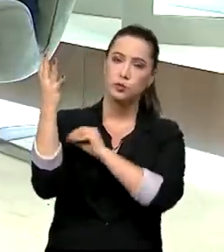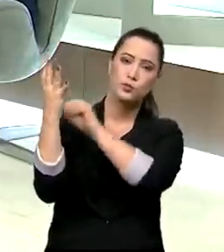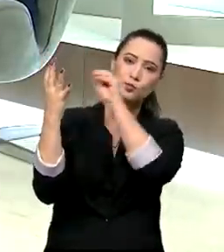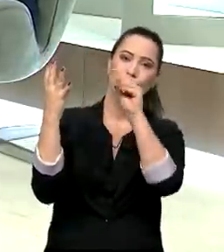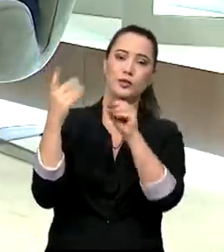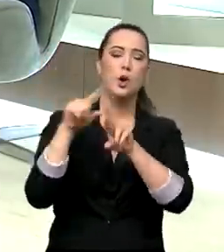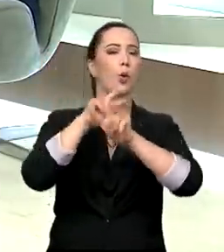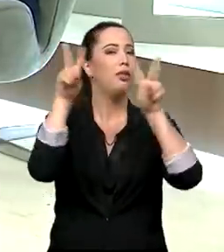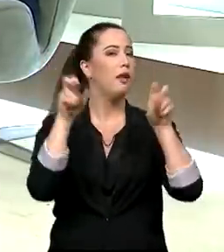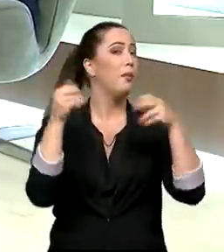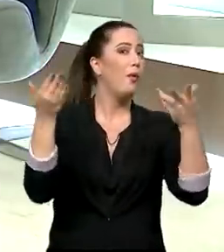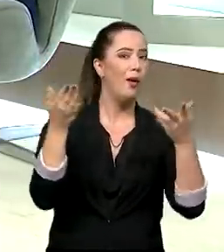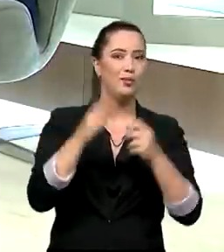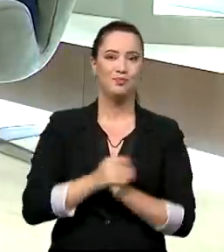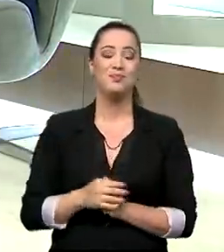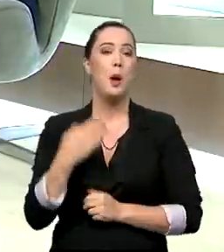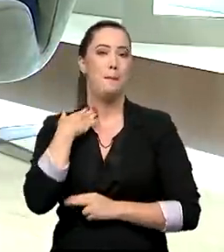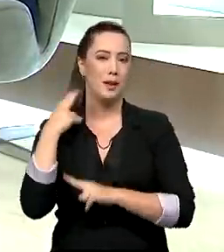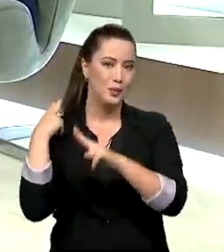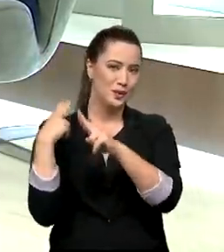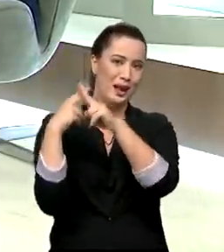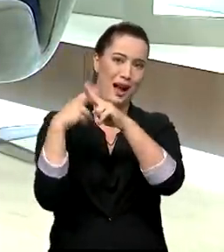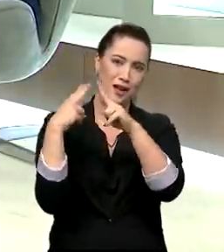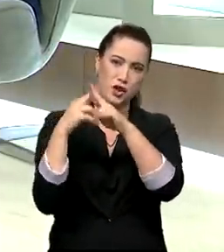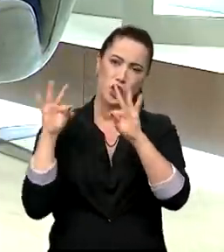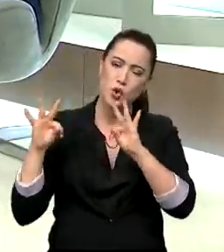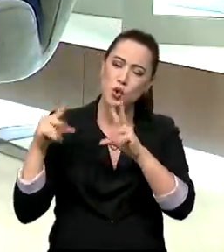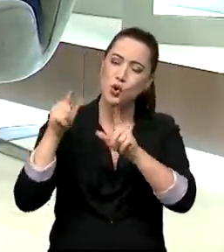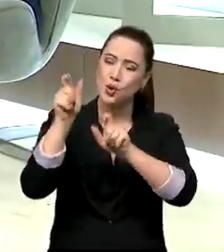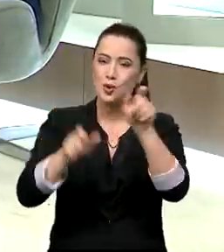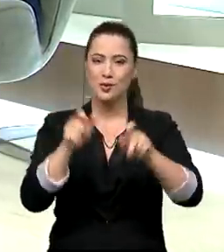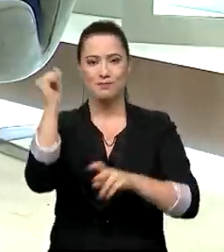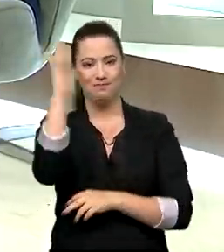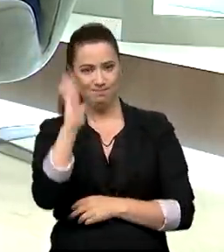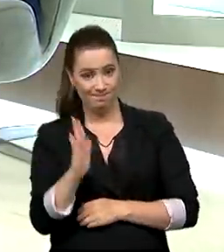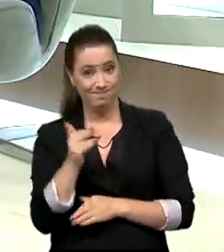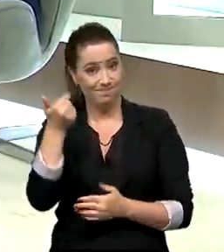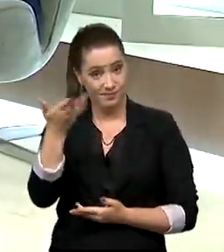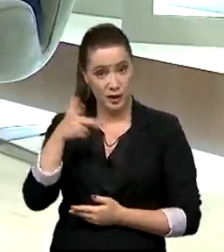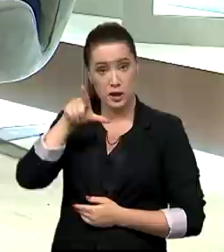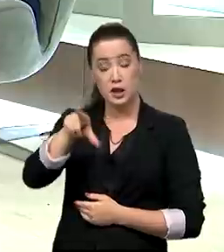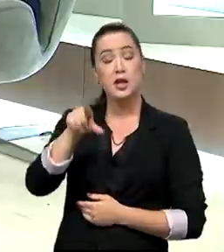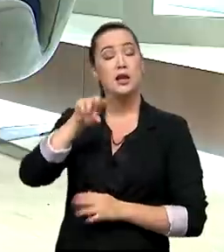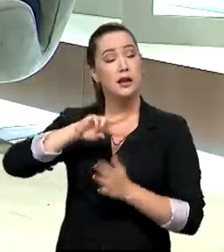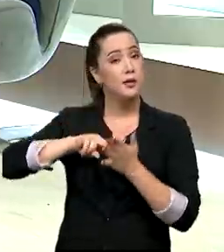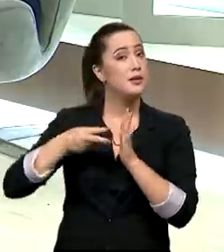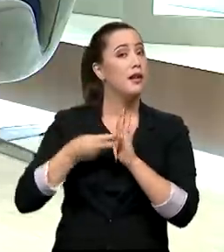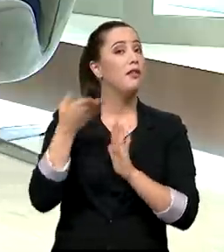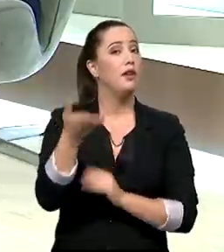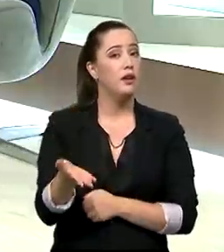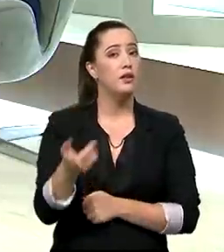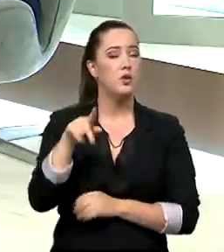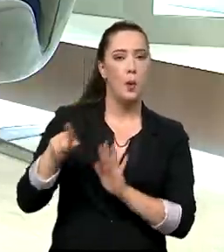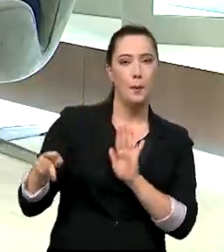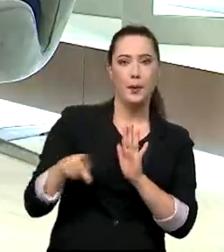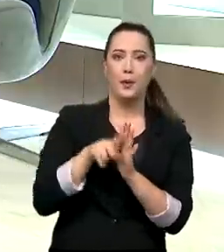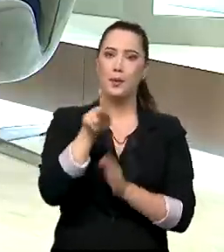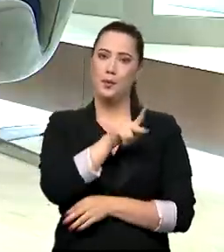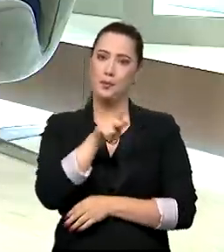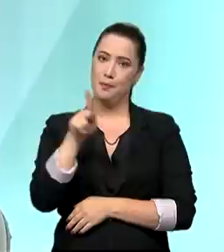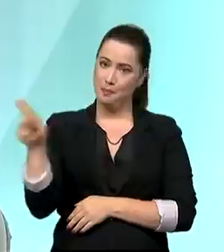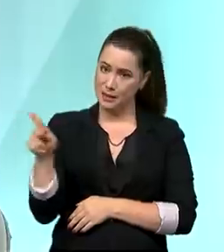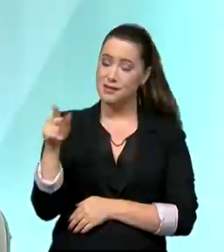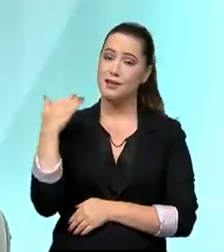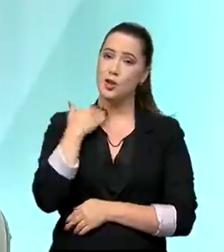falando da Caixa Econômica Federal, o banco de todos os brasileiros. Quem o define dessa forma é o próprio presidente da